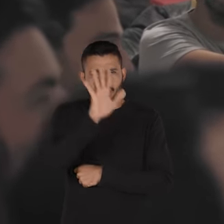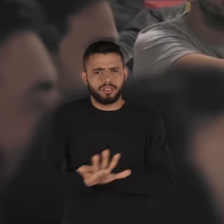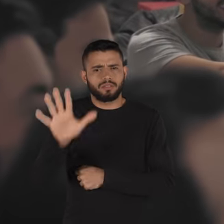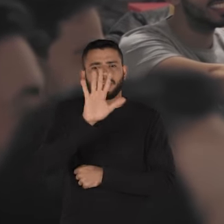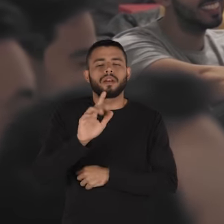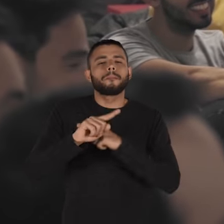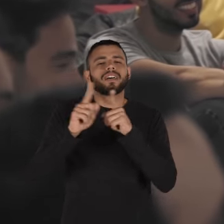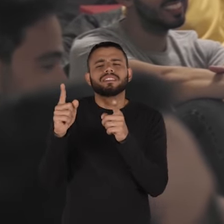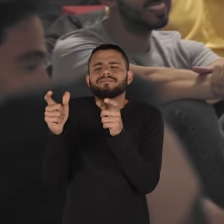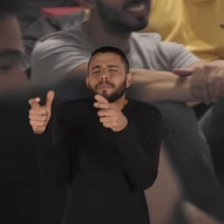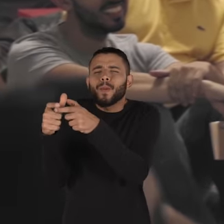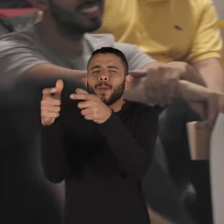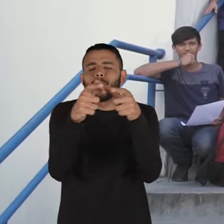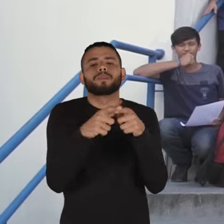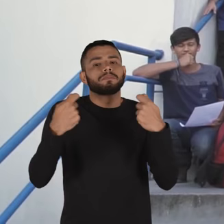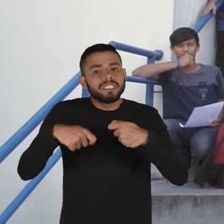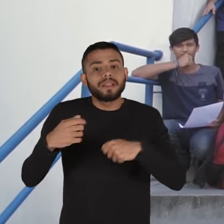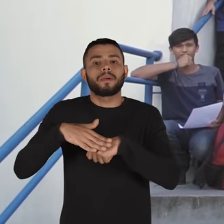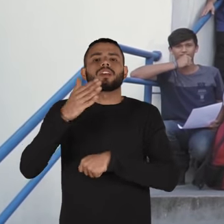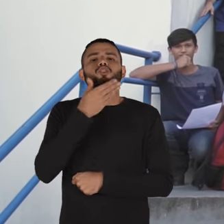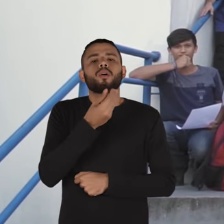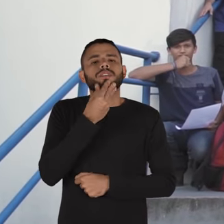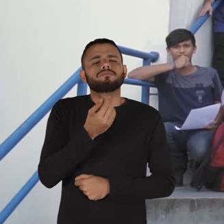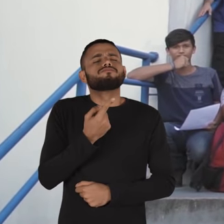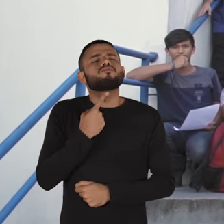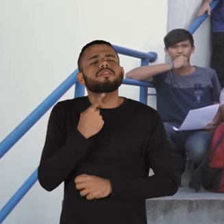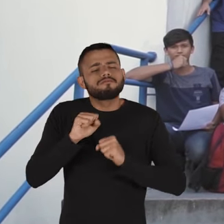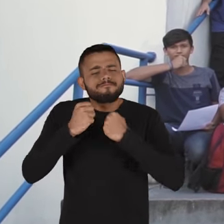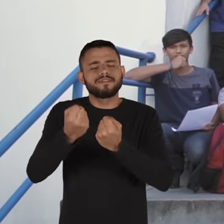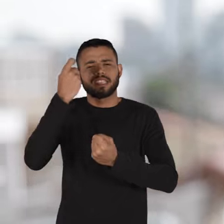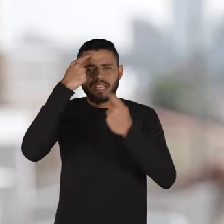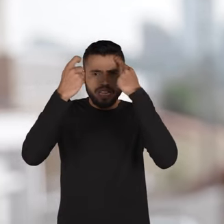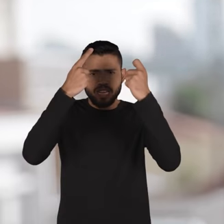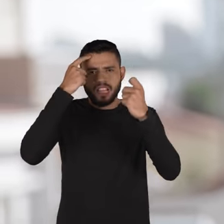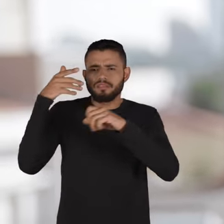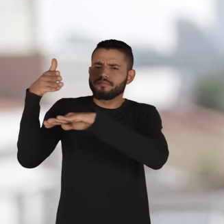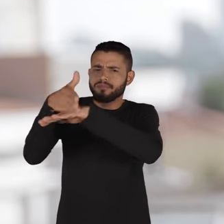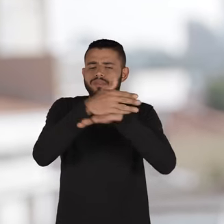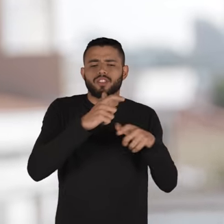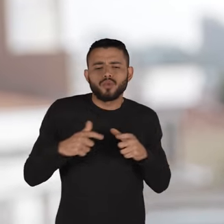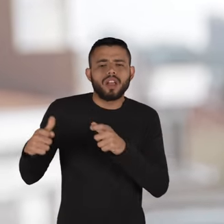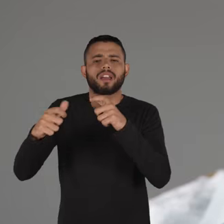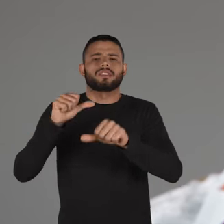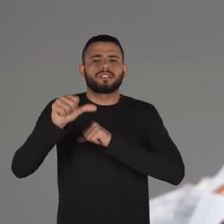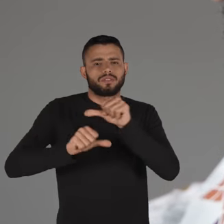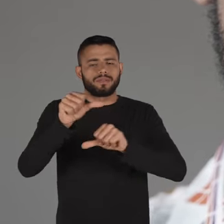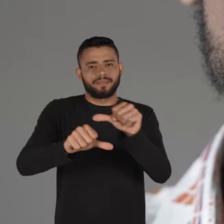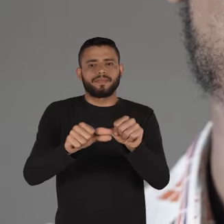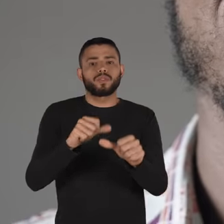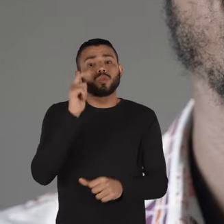mas o volume total ainda é pequeno precisamos de mais homens dispostos a criar e serem caseiros desses espaços de